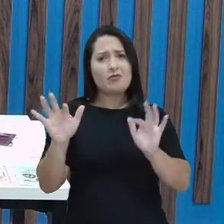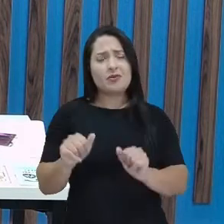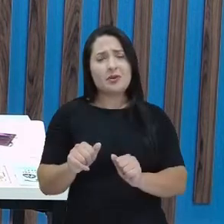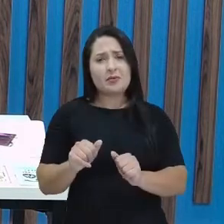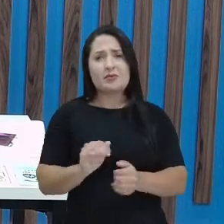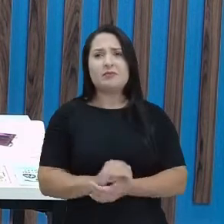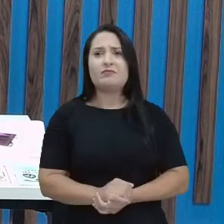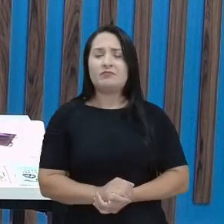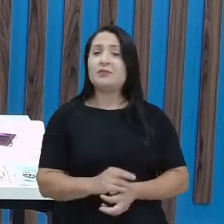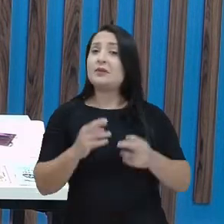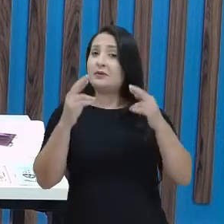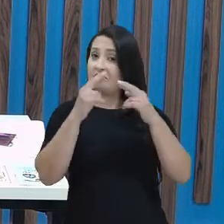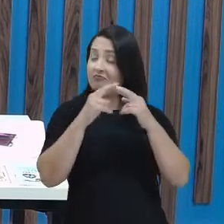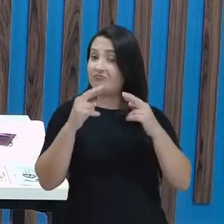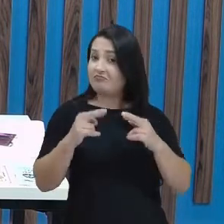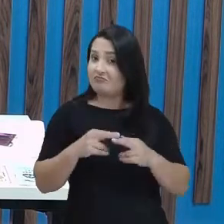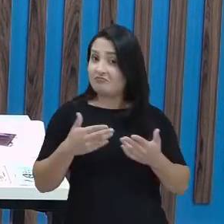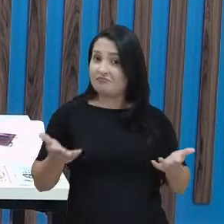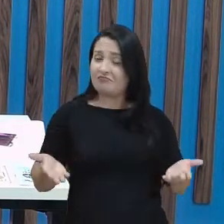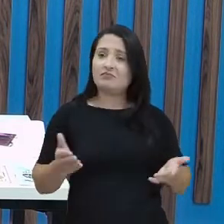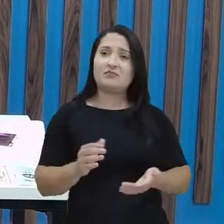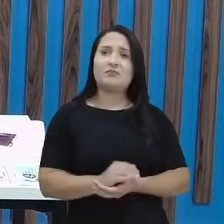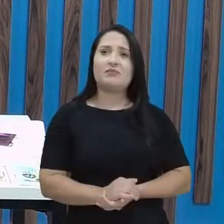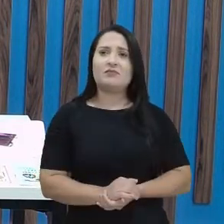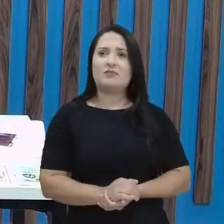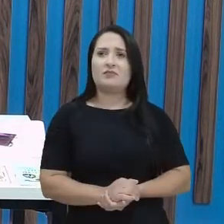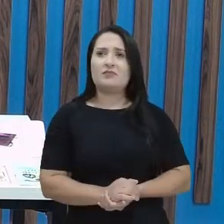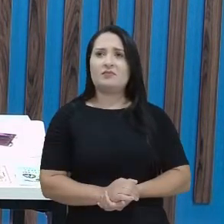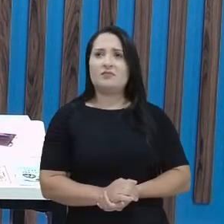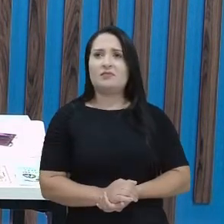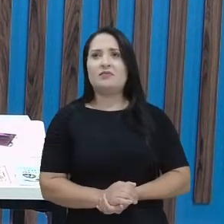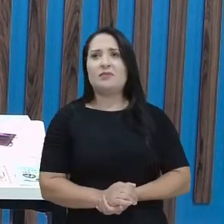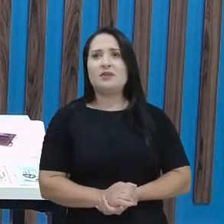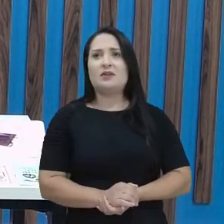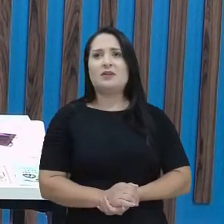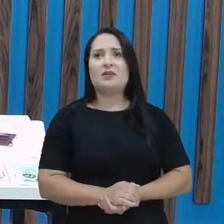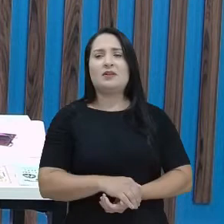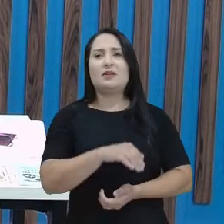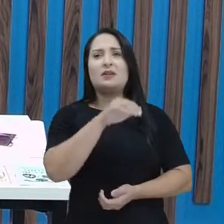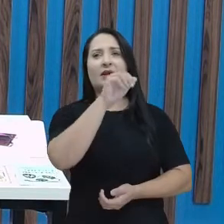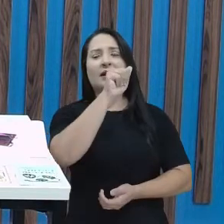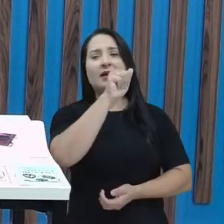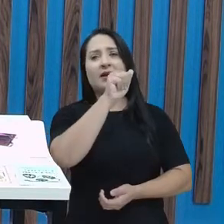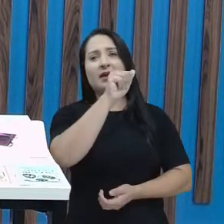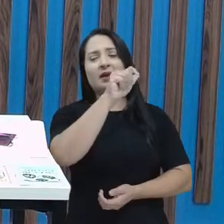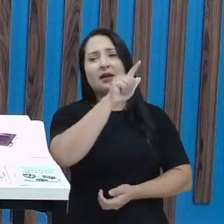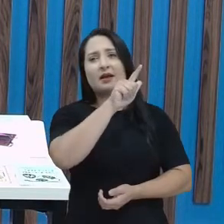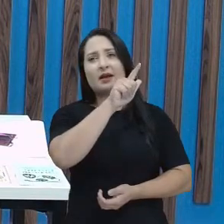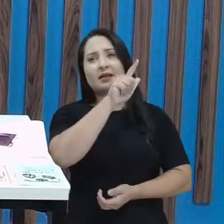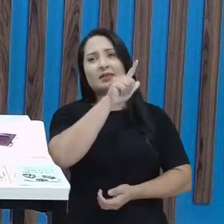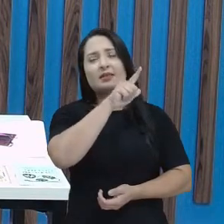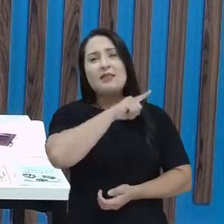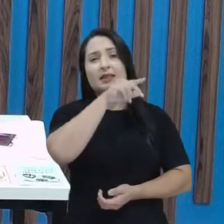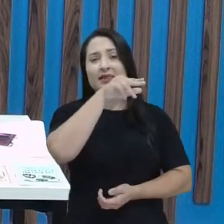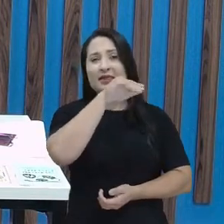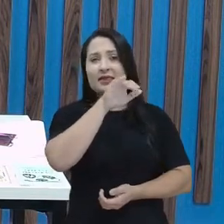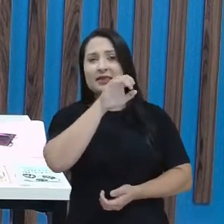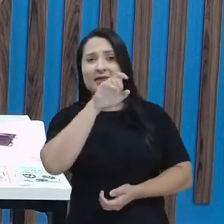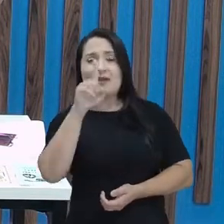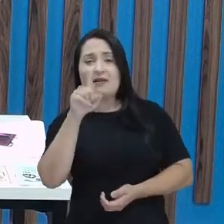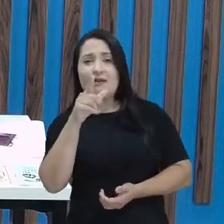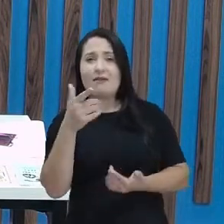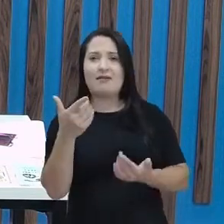rima, então olha só, garnizé, rima com chimpanzé, rima com guiné, não é verdade?